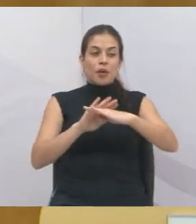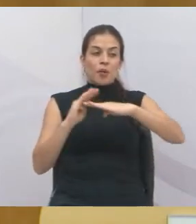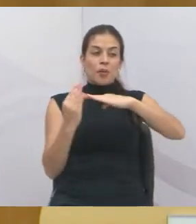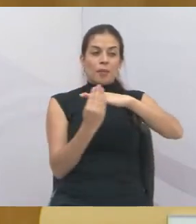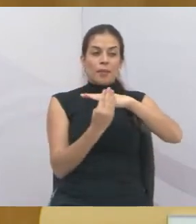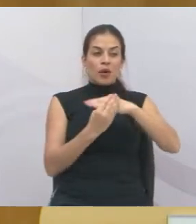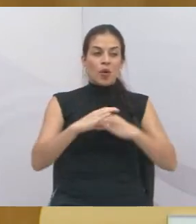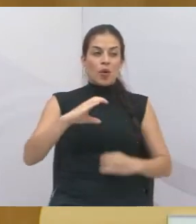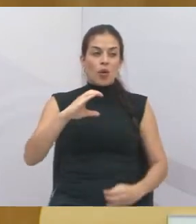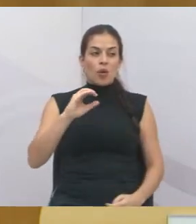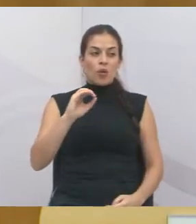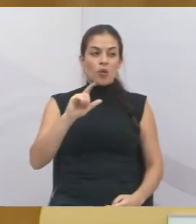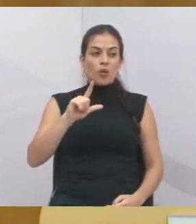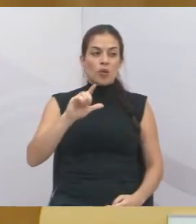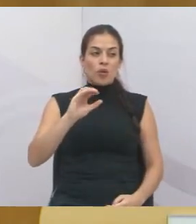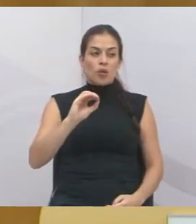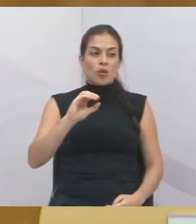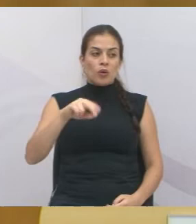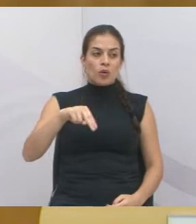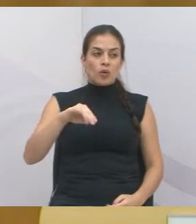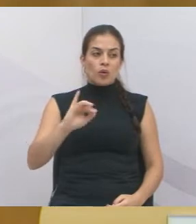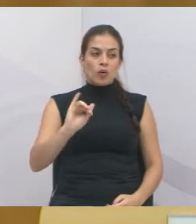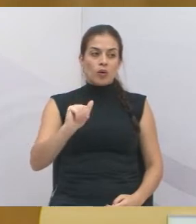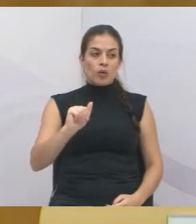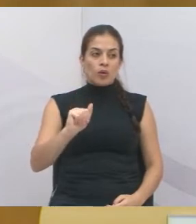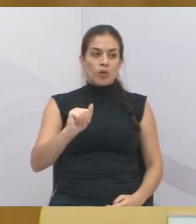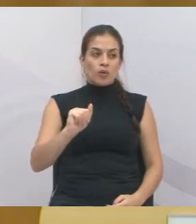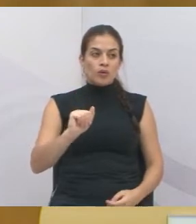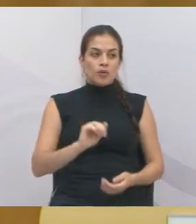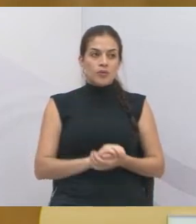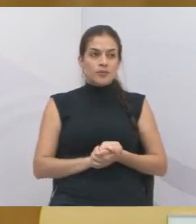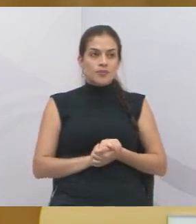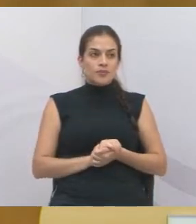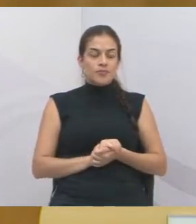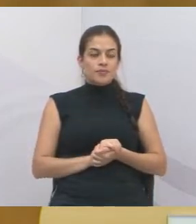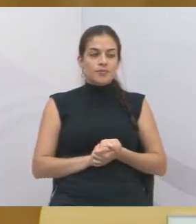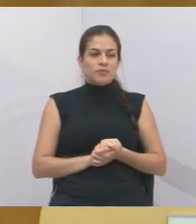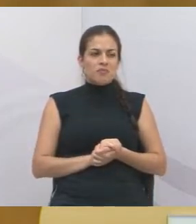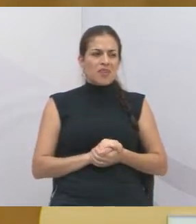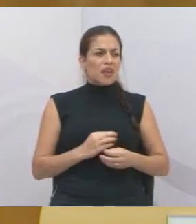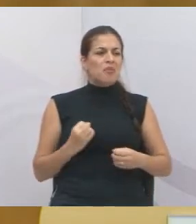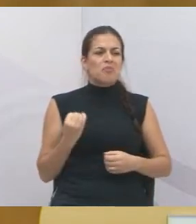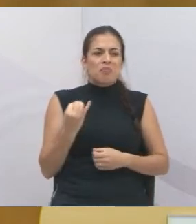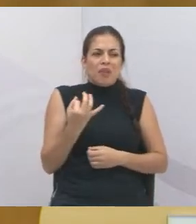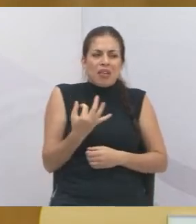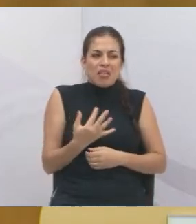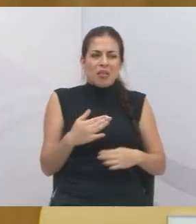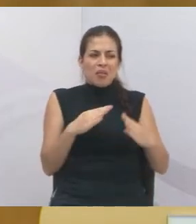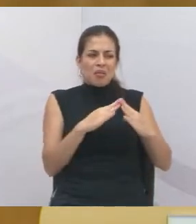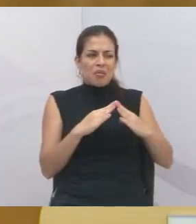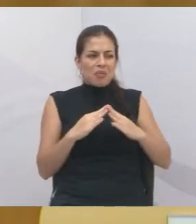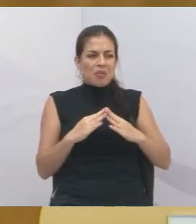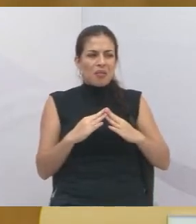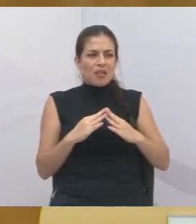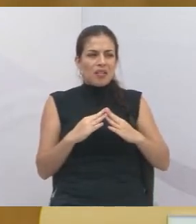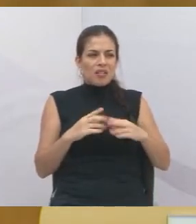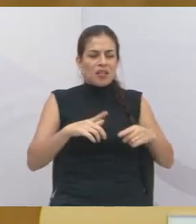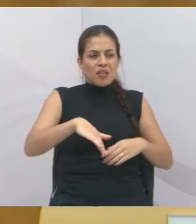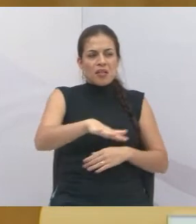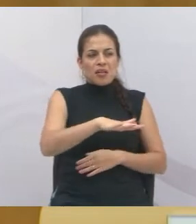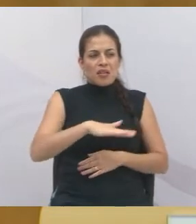das pessoas trafegarem com tranquilidade. E muita gente mora ali naquela região, tem chacra, sítio ali na região,